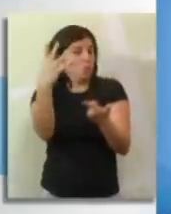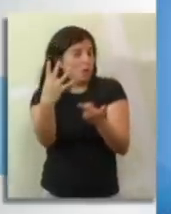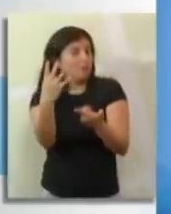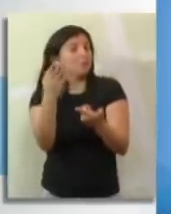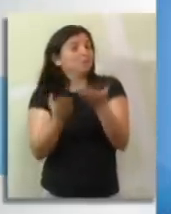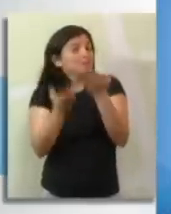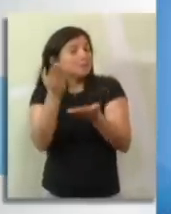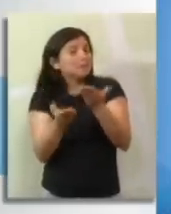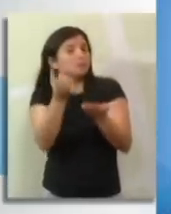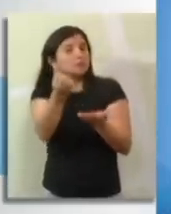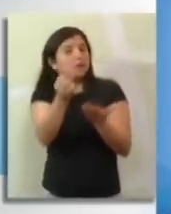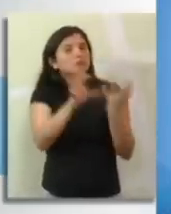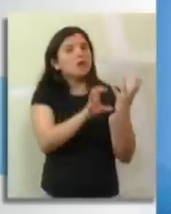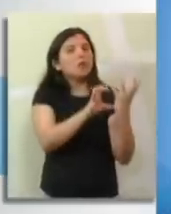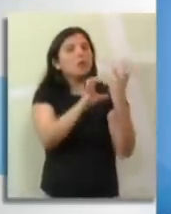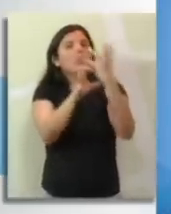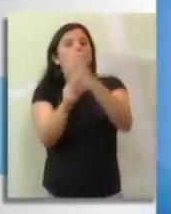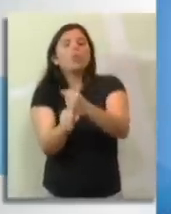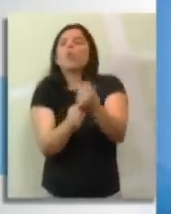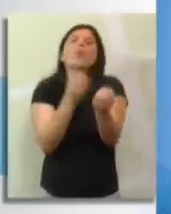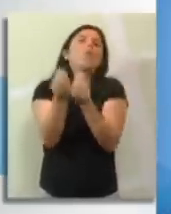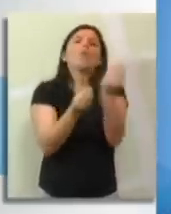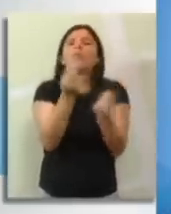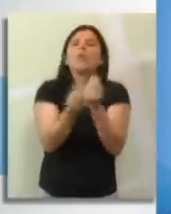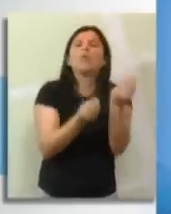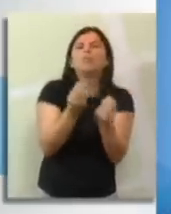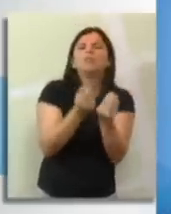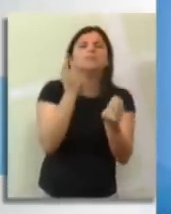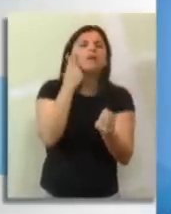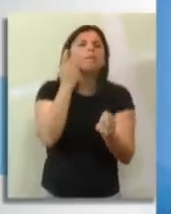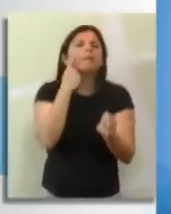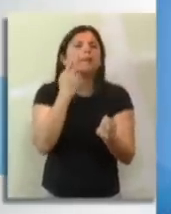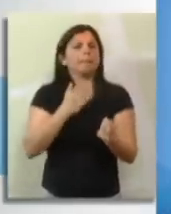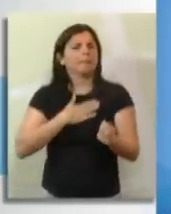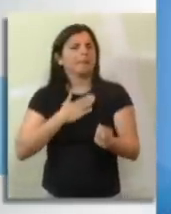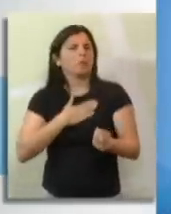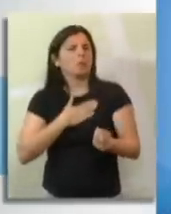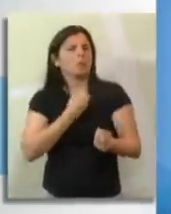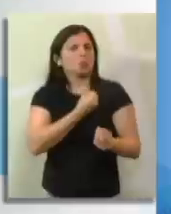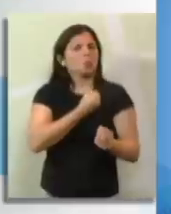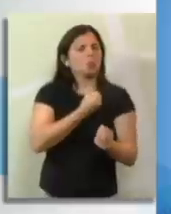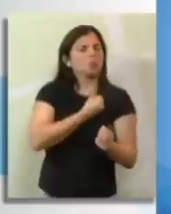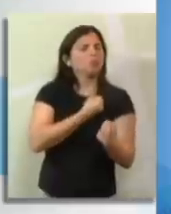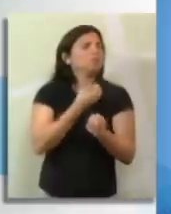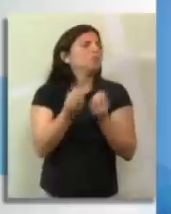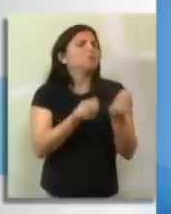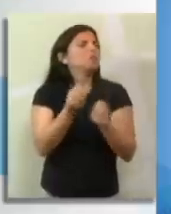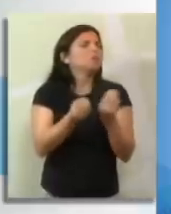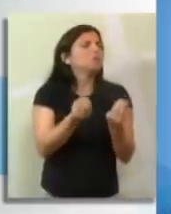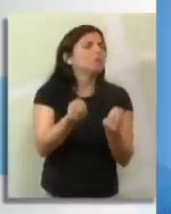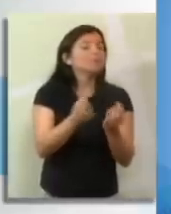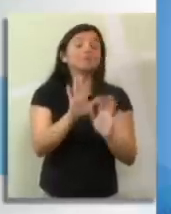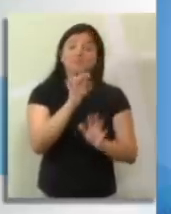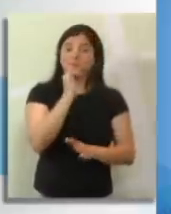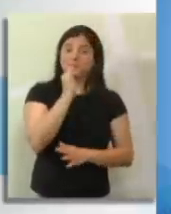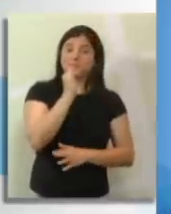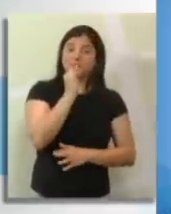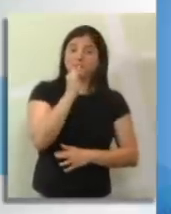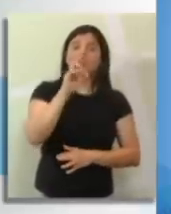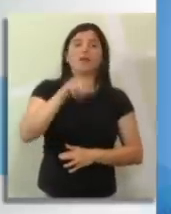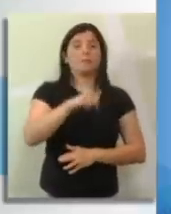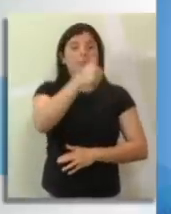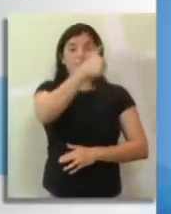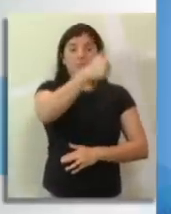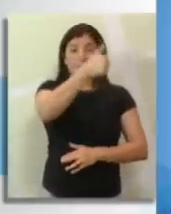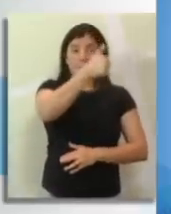estudasse nesse colégio, é só pegar o seu boletim e fazer a média aritmética ponderada. A nota do primeiro bimestre